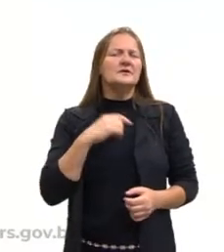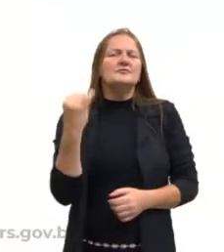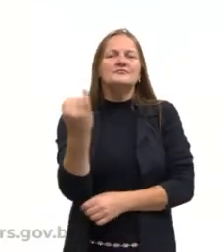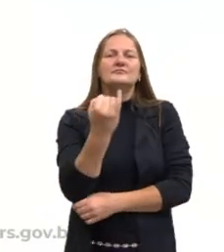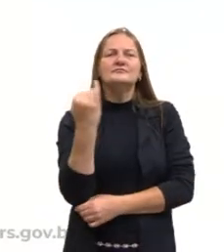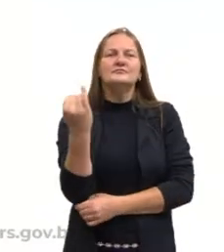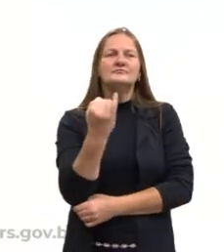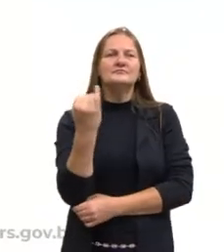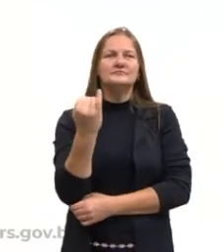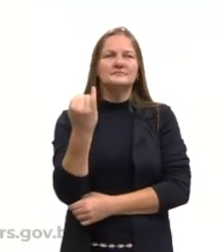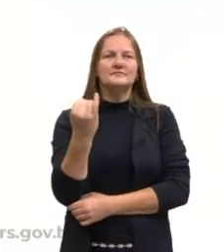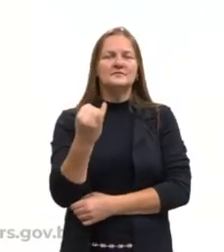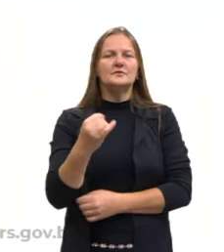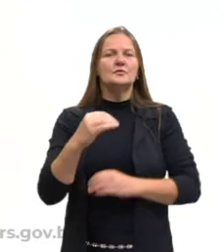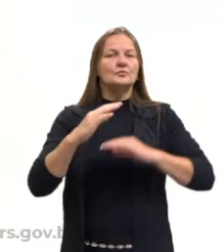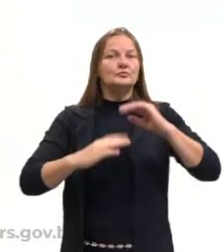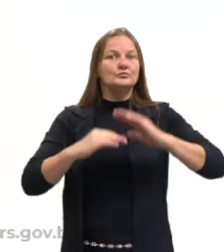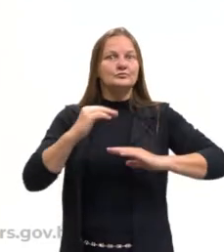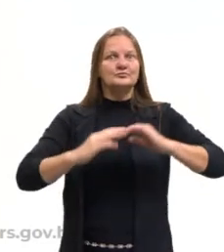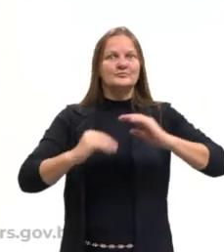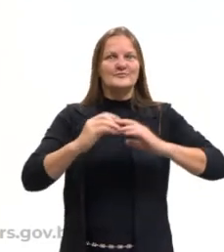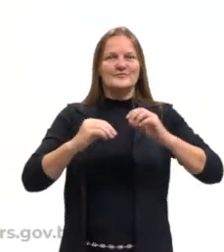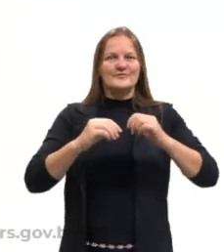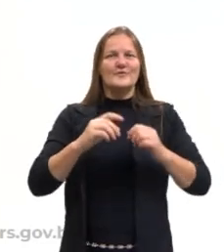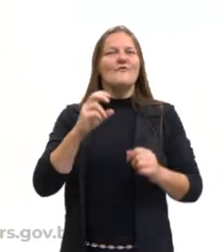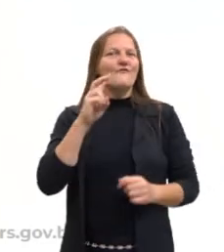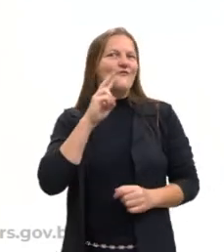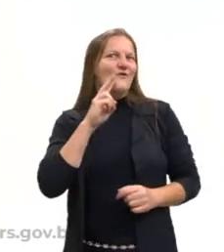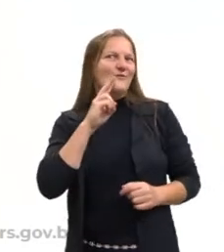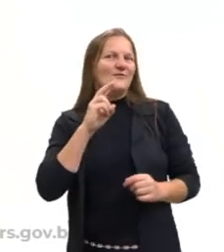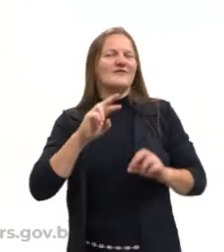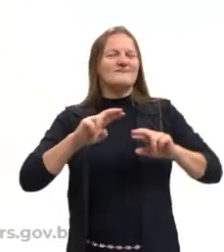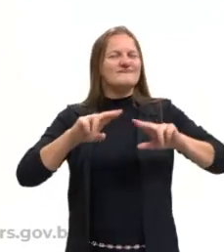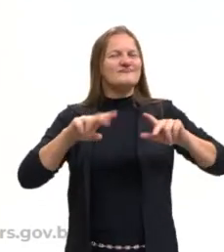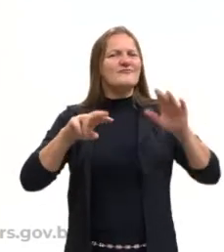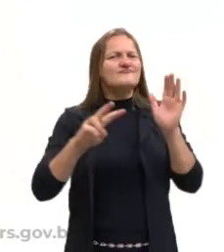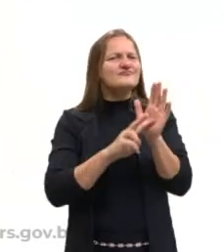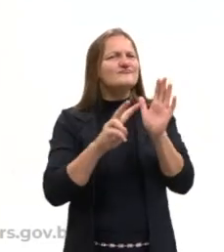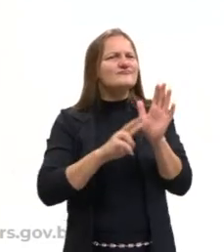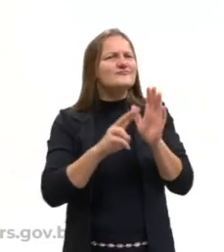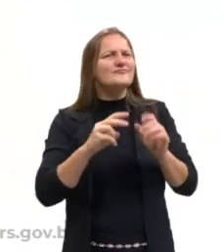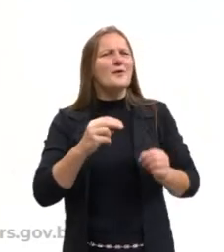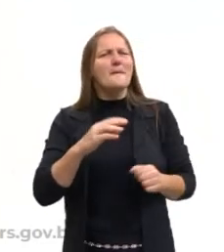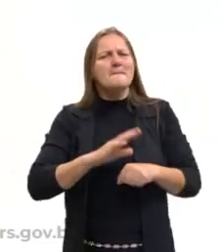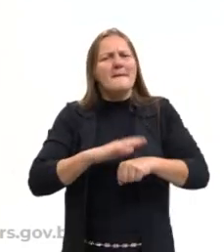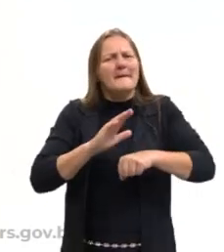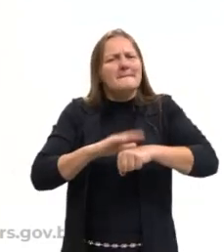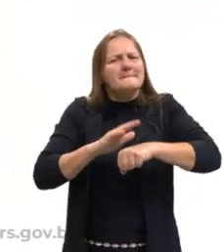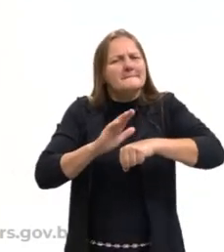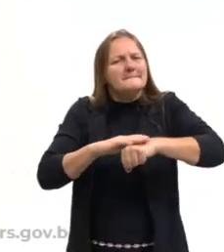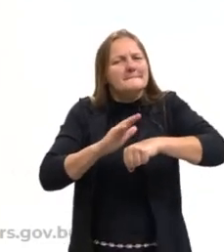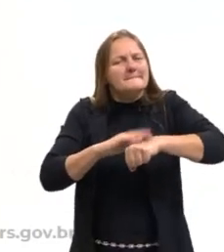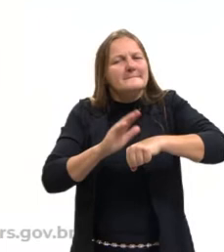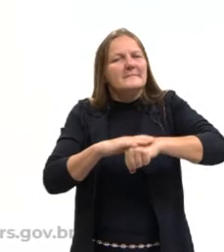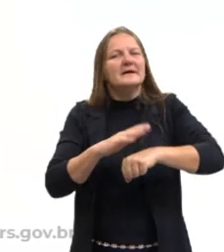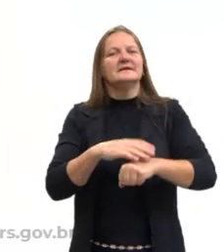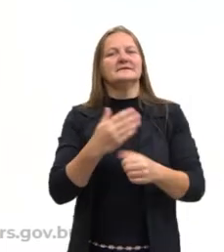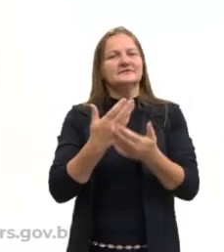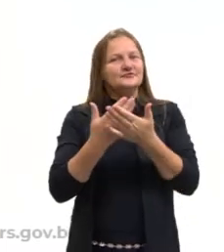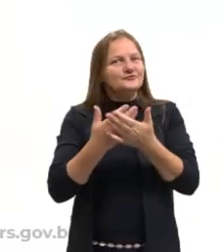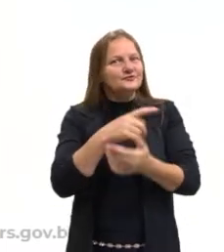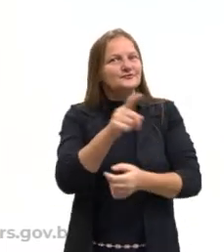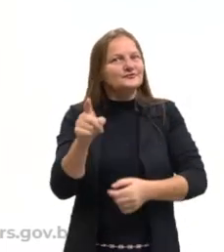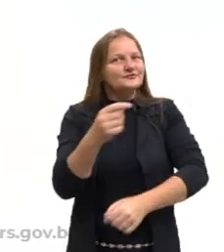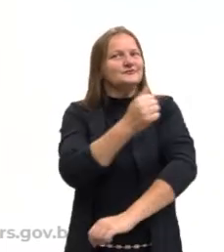importância de adquirir muito vocabulário. Quanto mais leituras o aluno estiver em